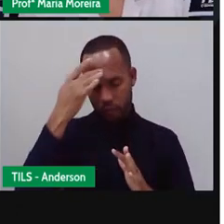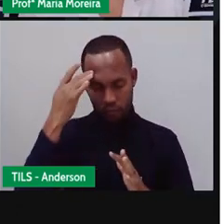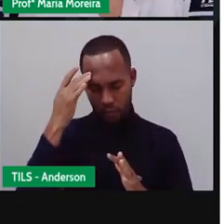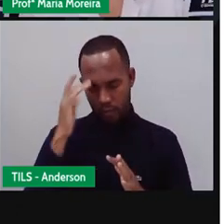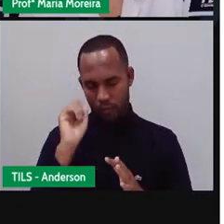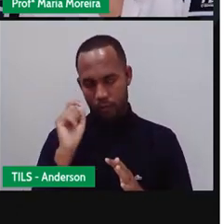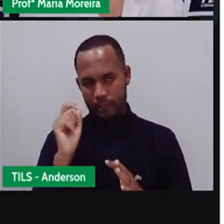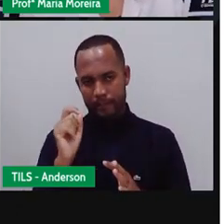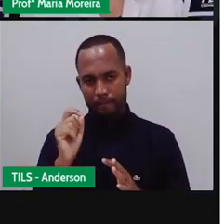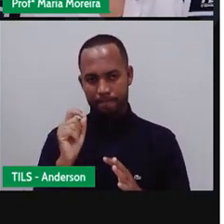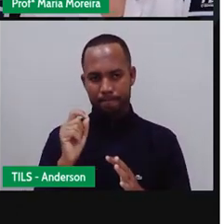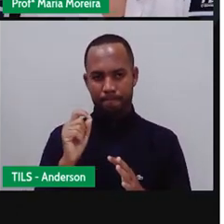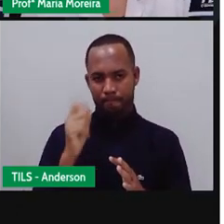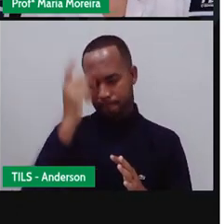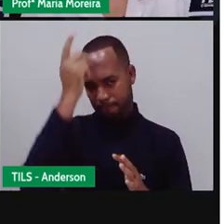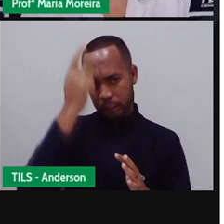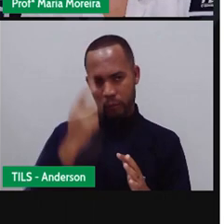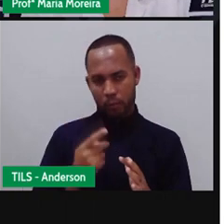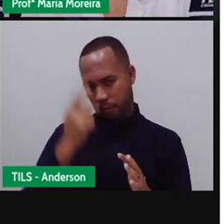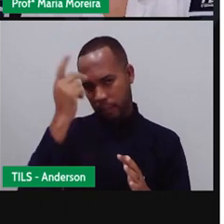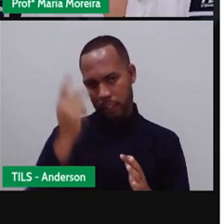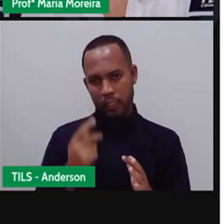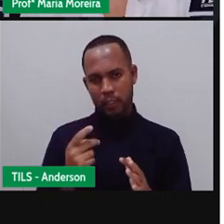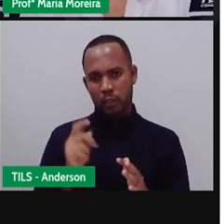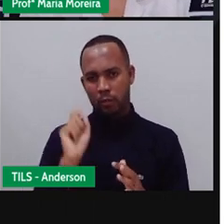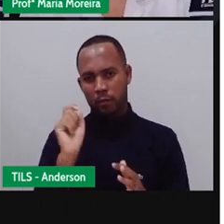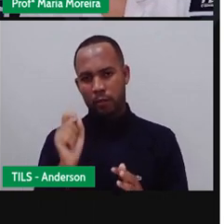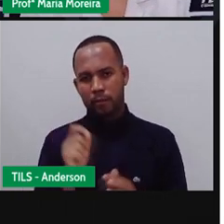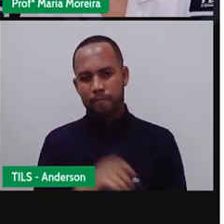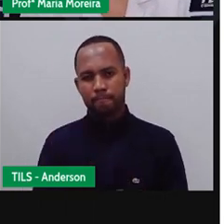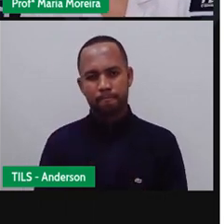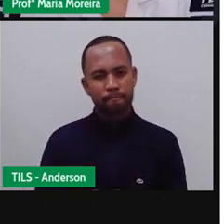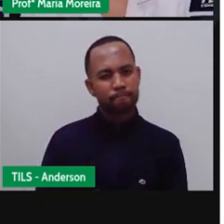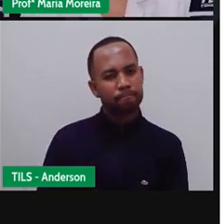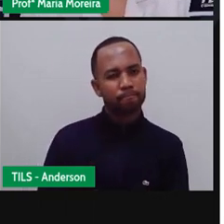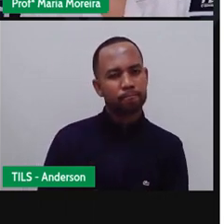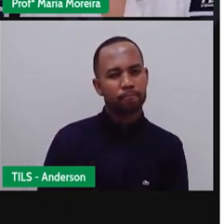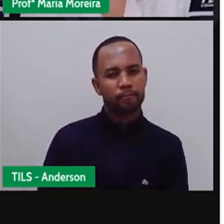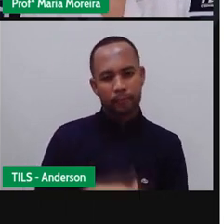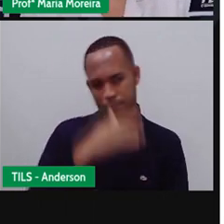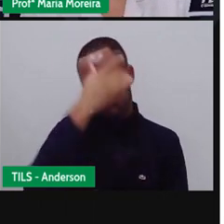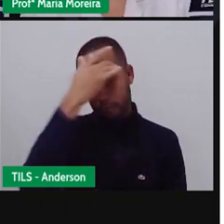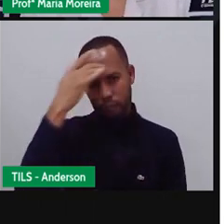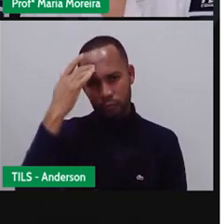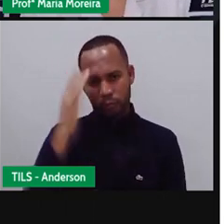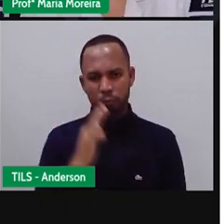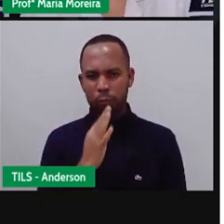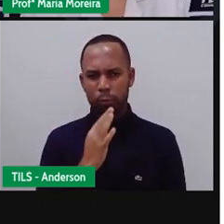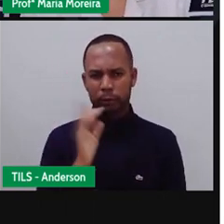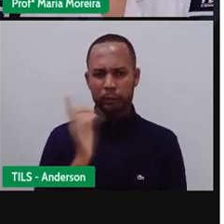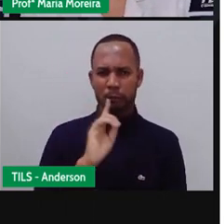Se pessoalmente a gente não recebe nada de estranhos, o que na internet a gente quer conversar com estranhos?